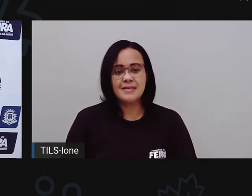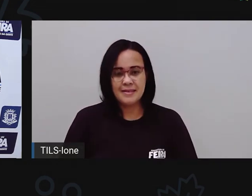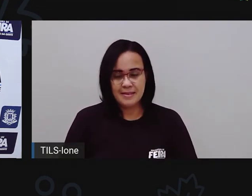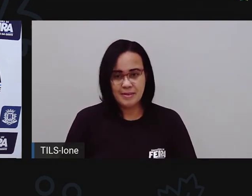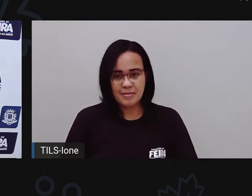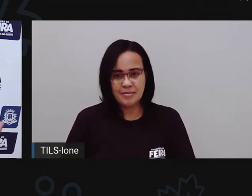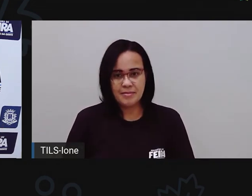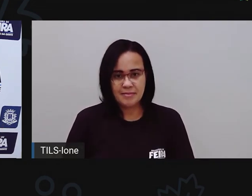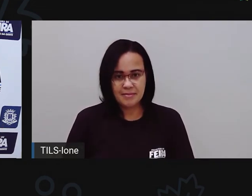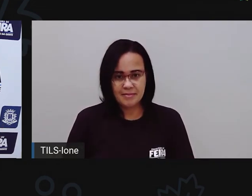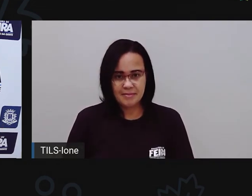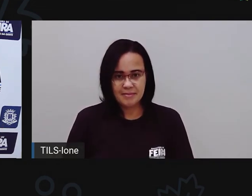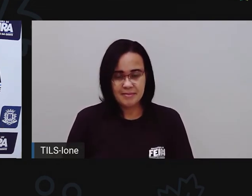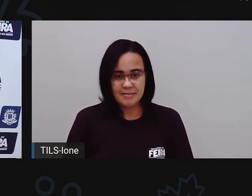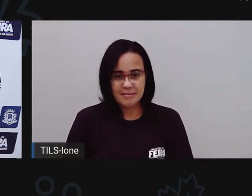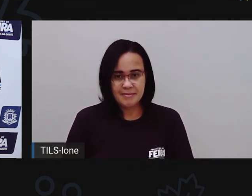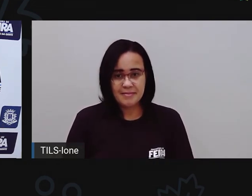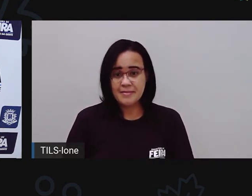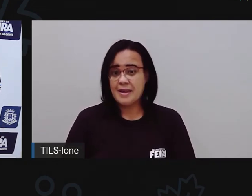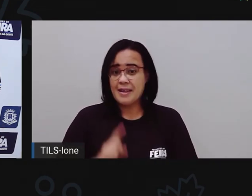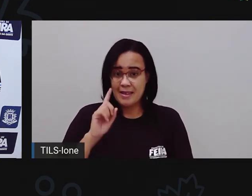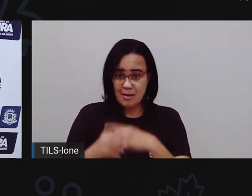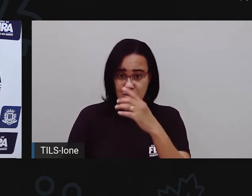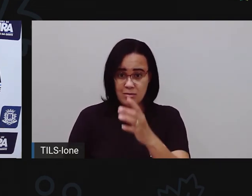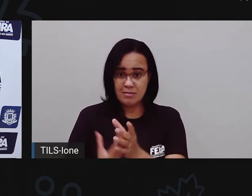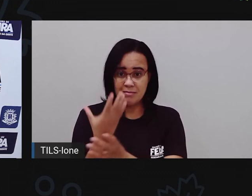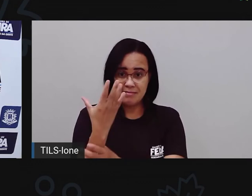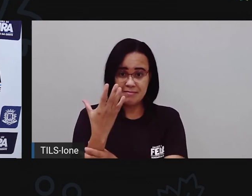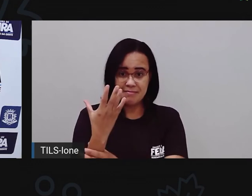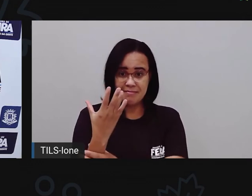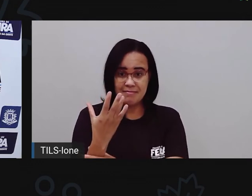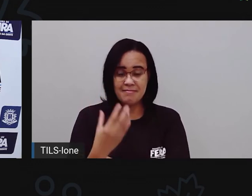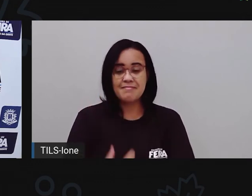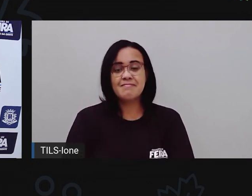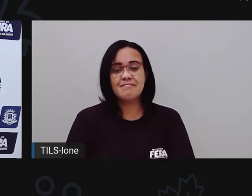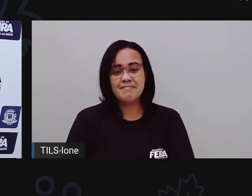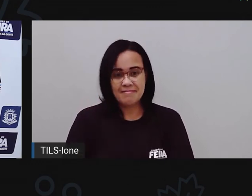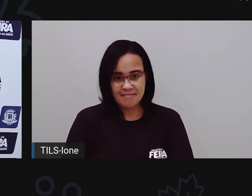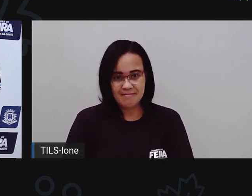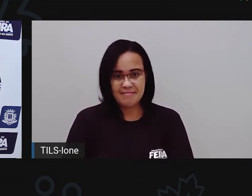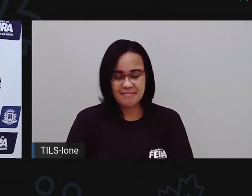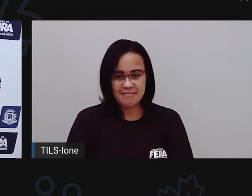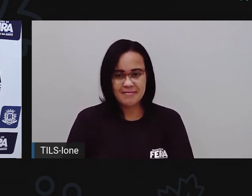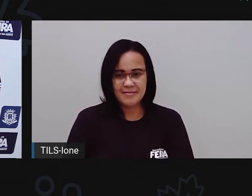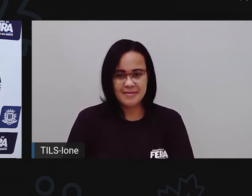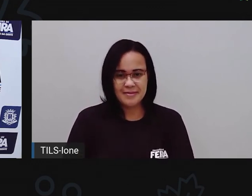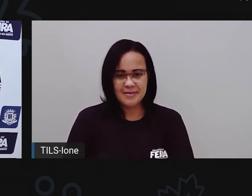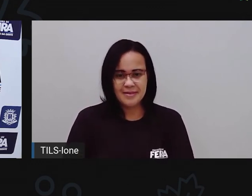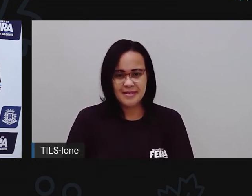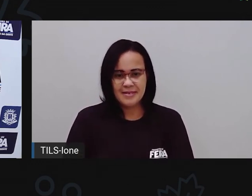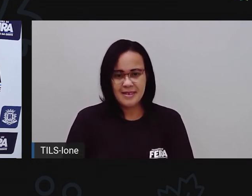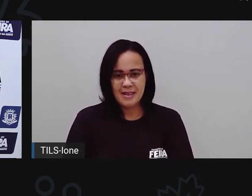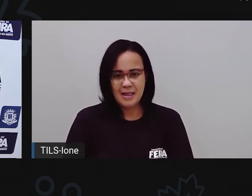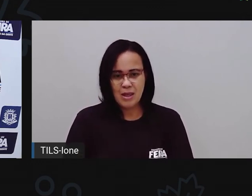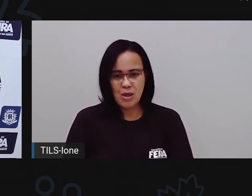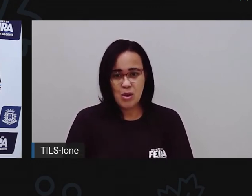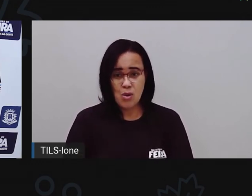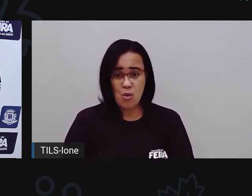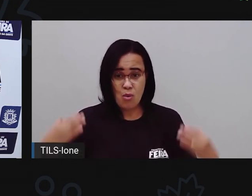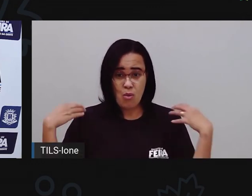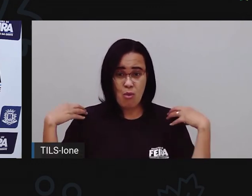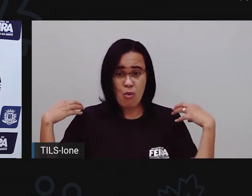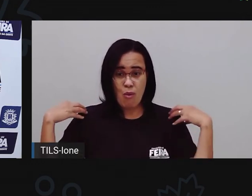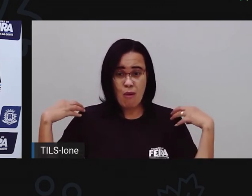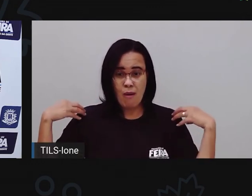do boneco. Daqui a pouco vocês vão ver surgir o boneco aqui, ó. Aí a Pro faz os bracinhos.